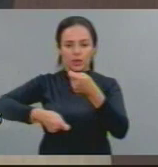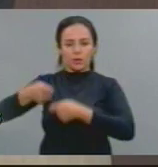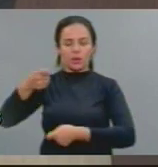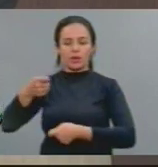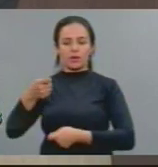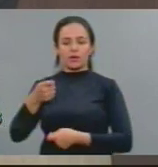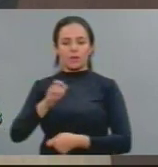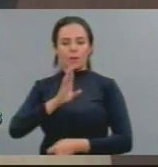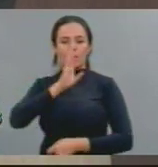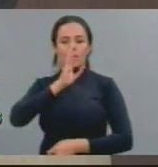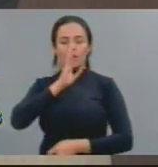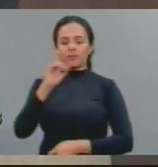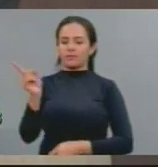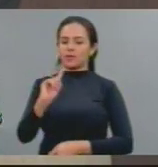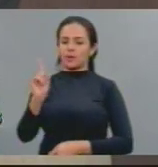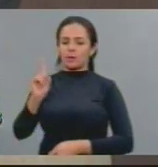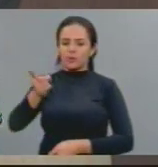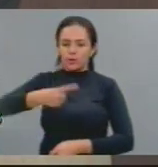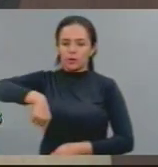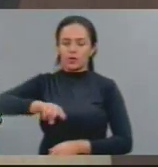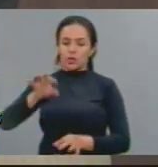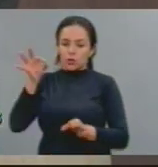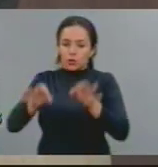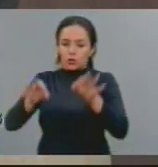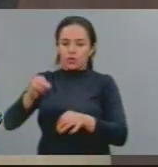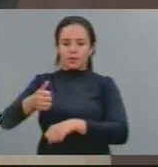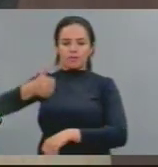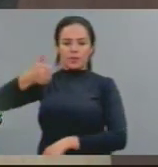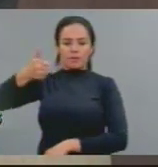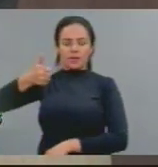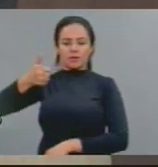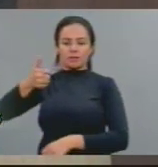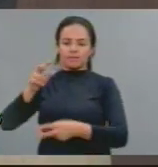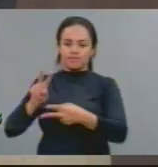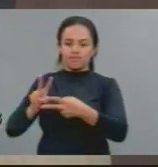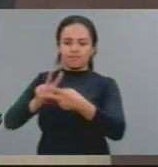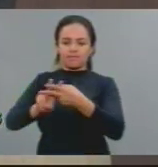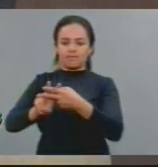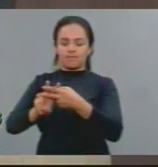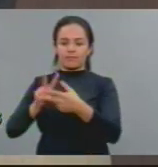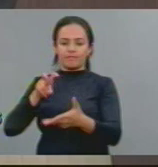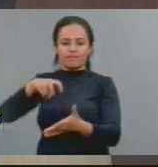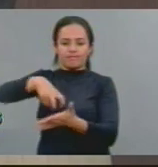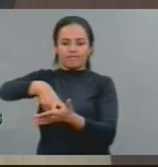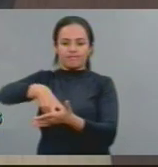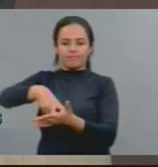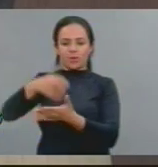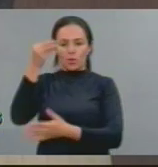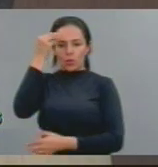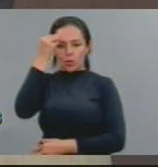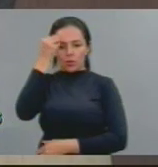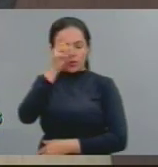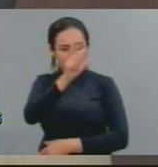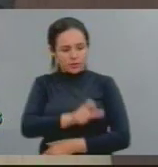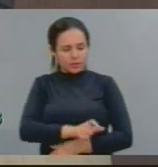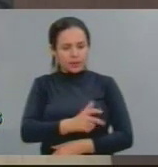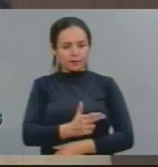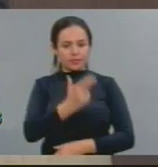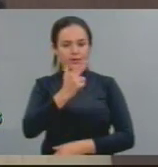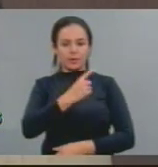A justiça prevalecerá com a condenação e punição dos responsáveis pela morte de José Maria.